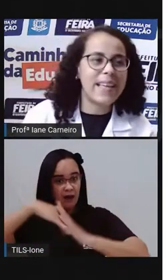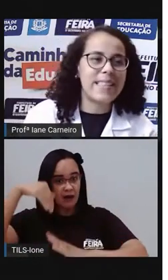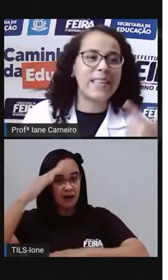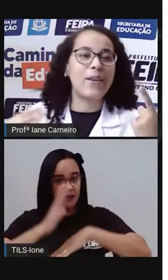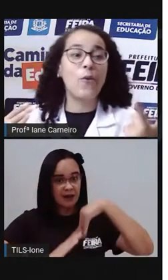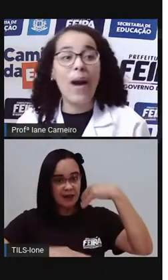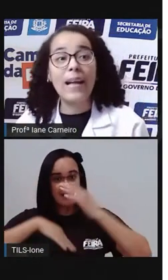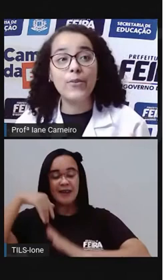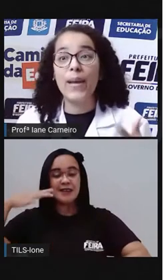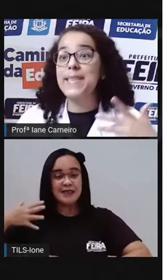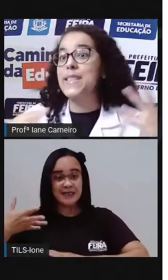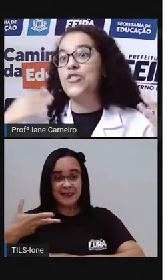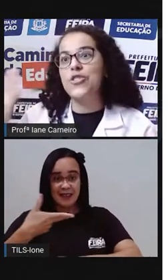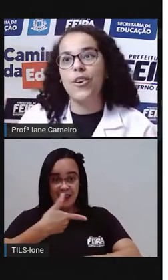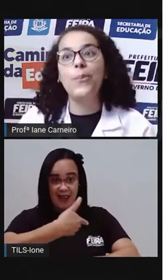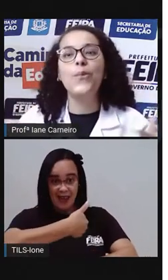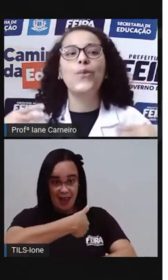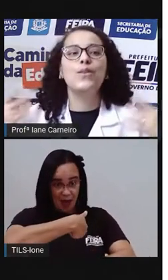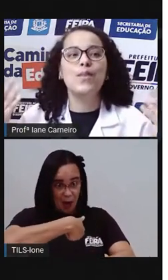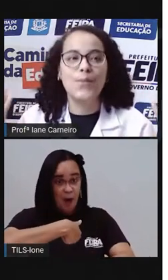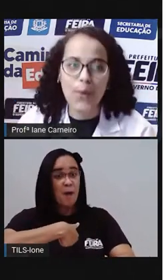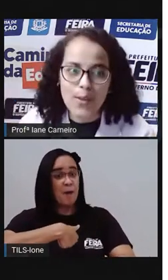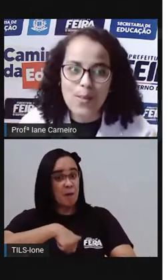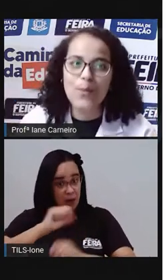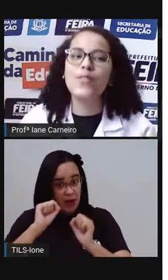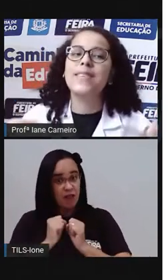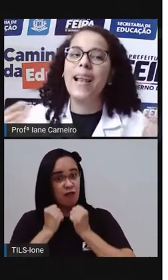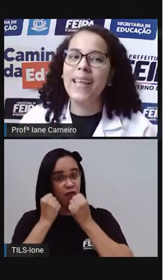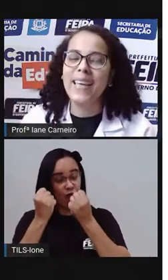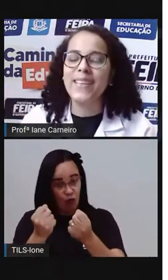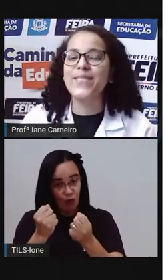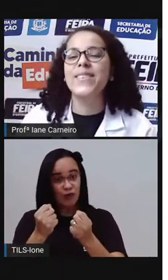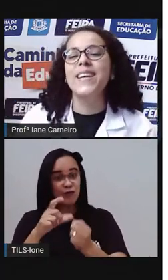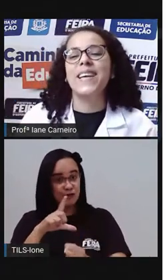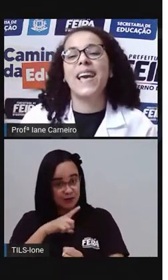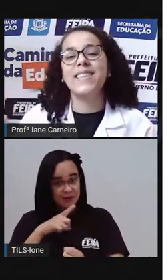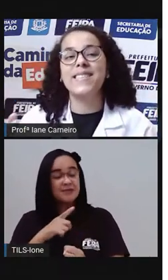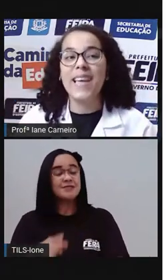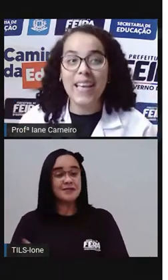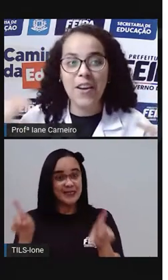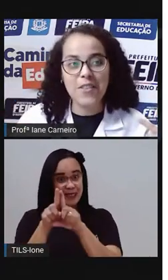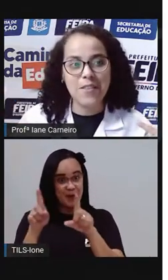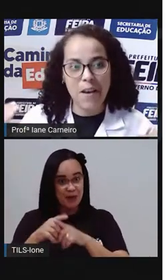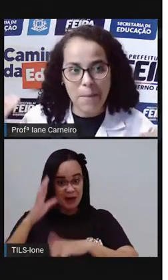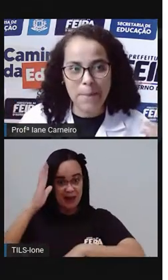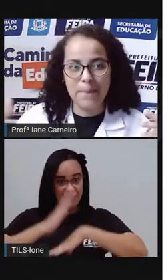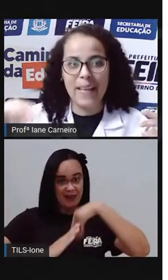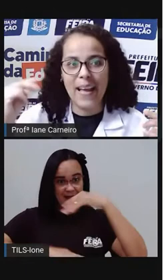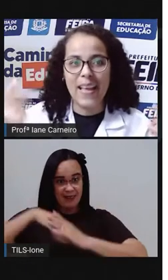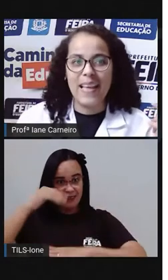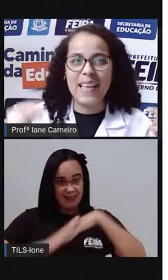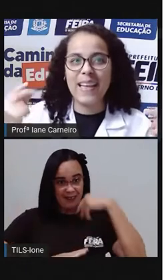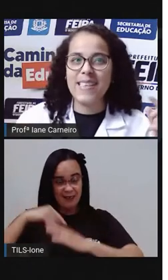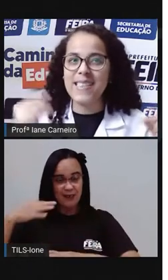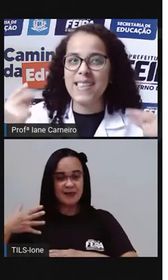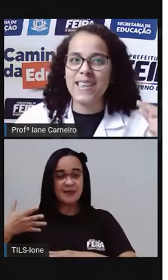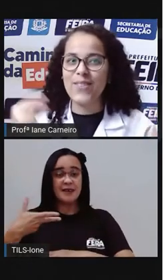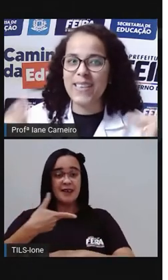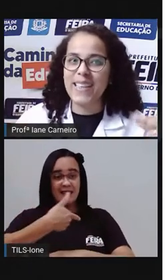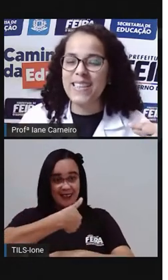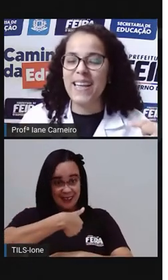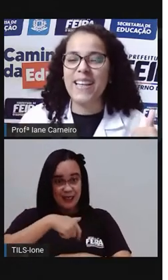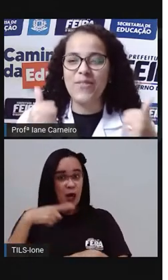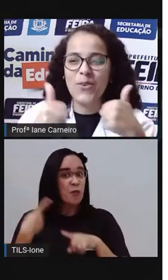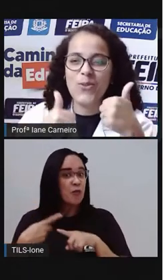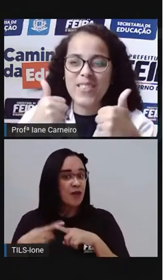103, 104 exige, ó, muito esforço e muito talento. Quer dizer que, ó, só, né? Crianças que